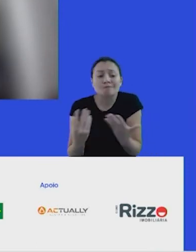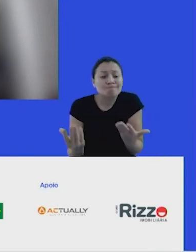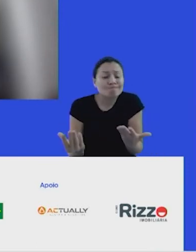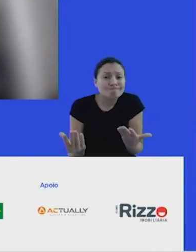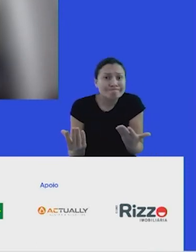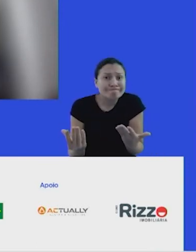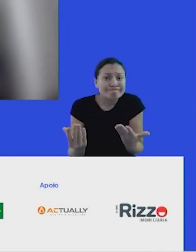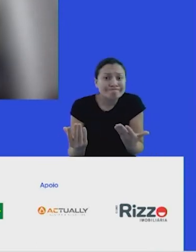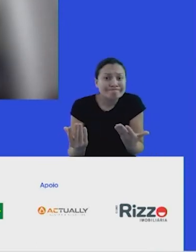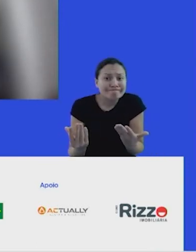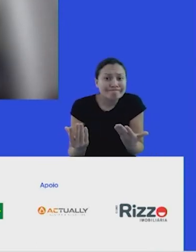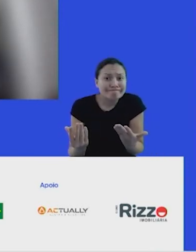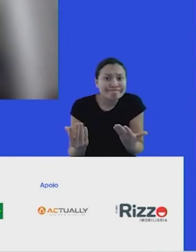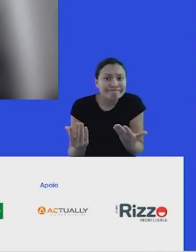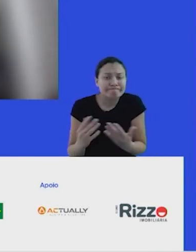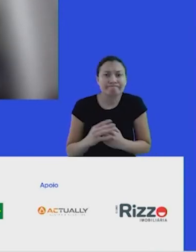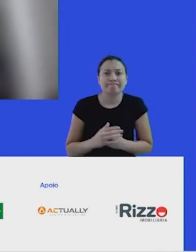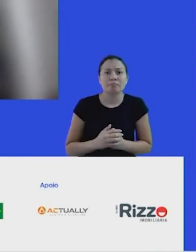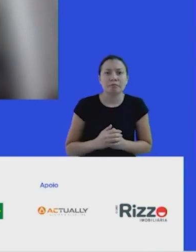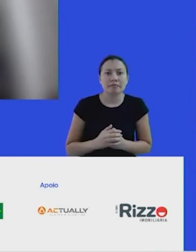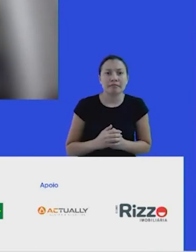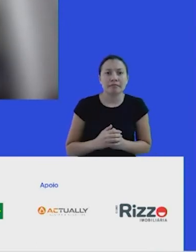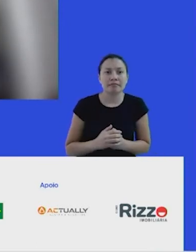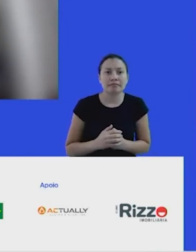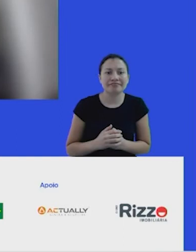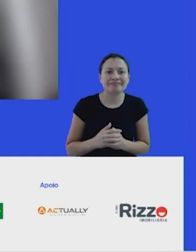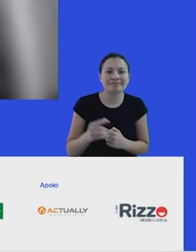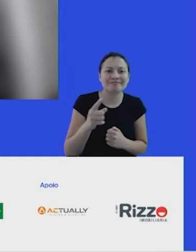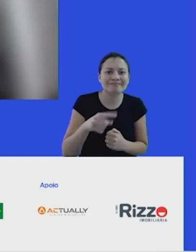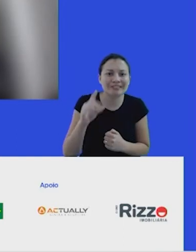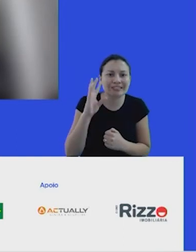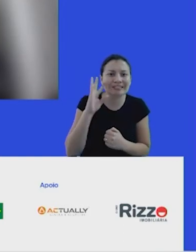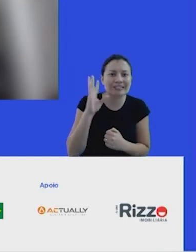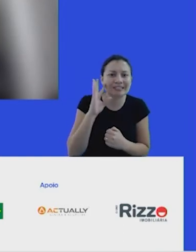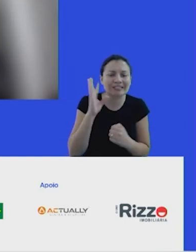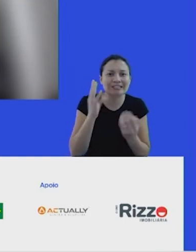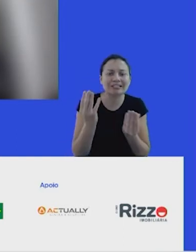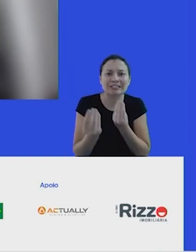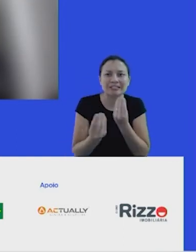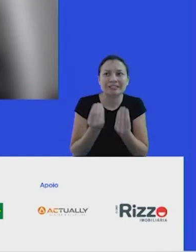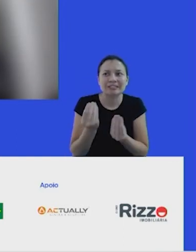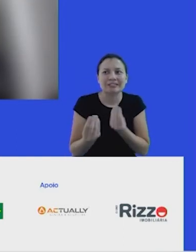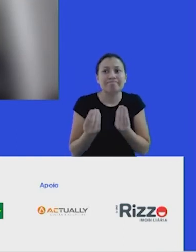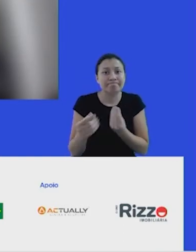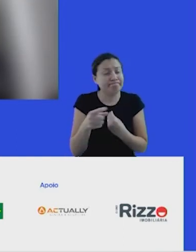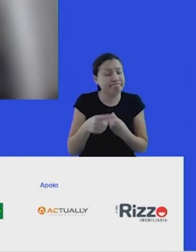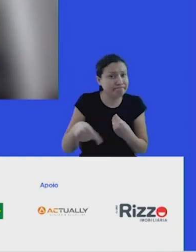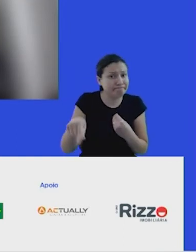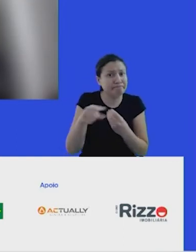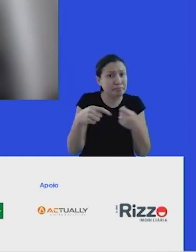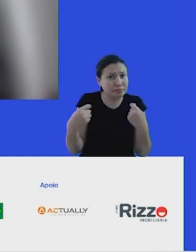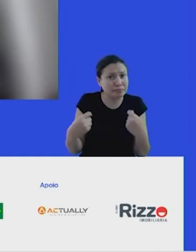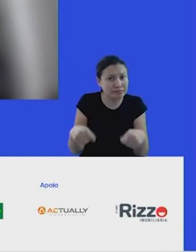É meio, fim. Esse tipo de dilemas e de diálogos vão ganhar força e a gente vai precisar abrir